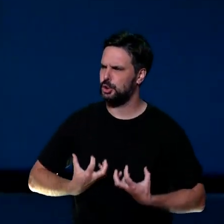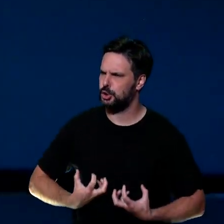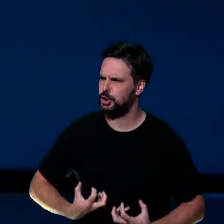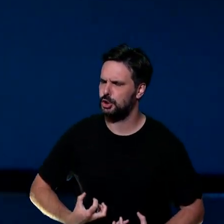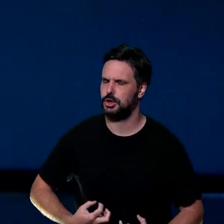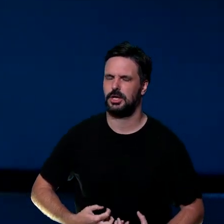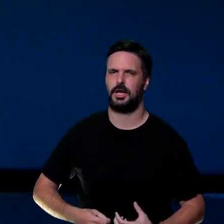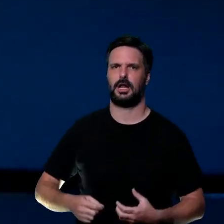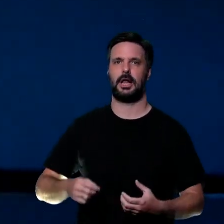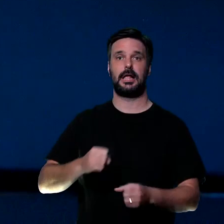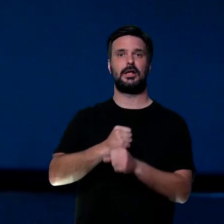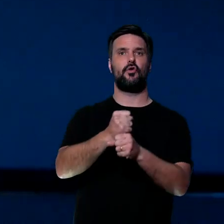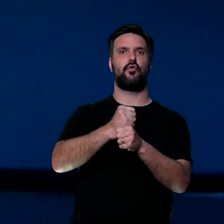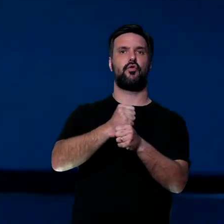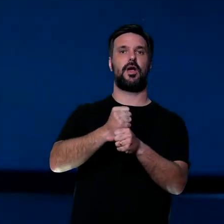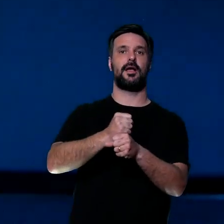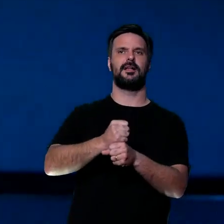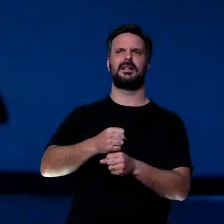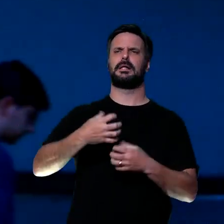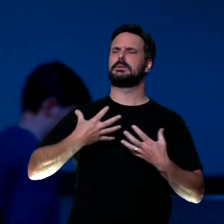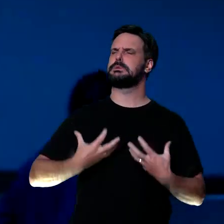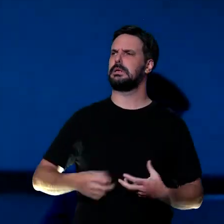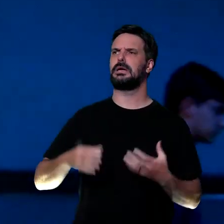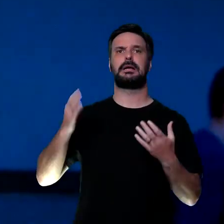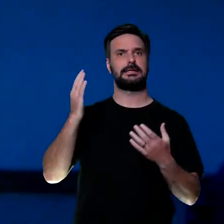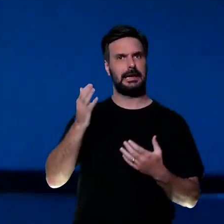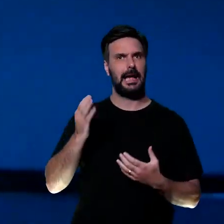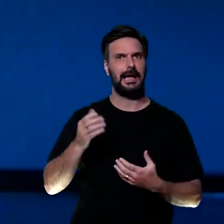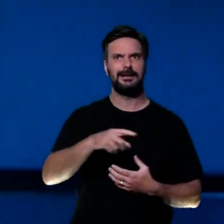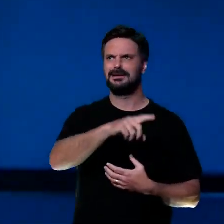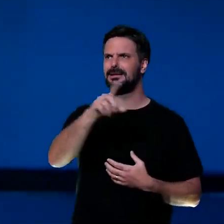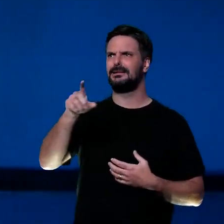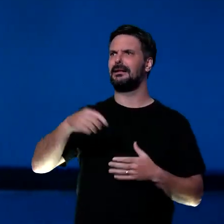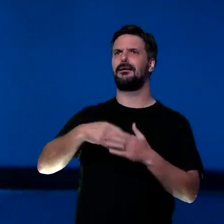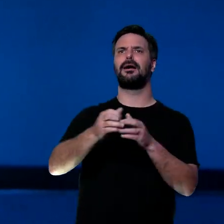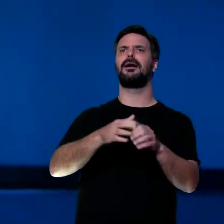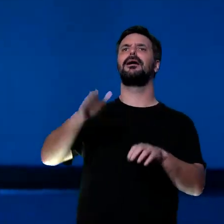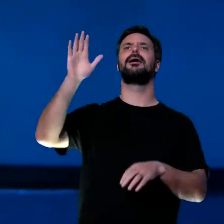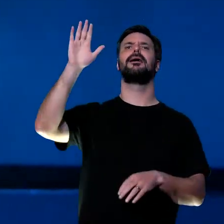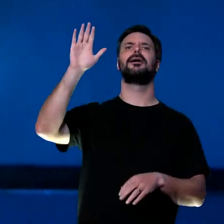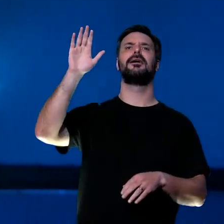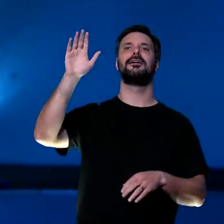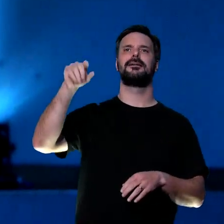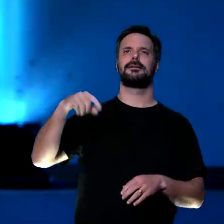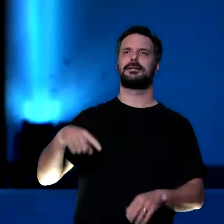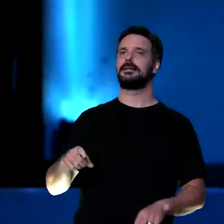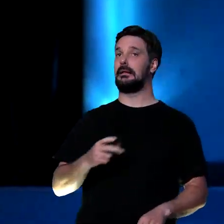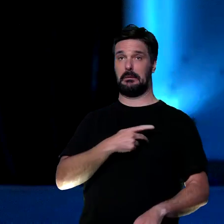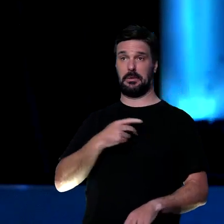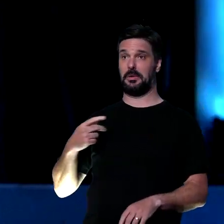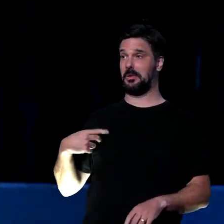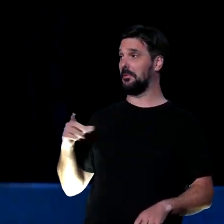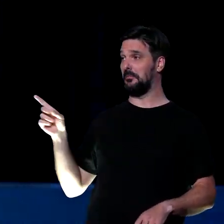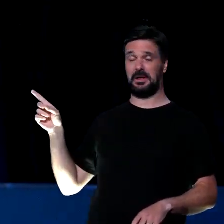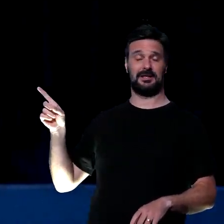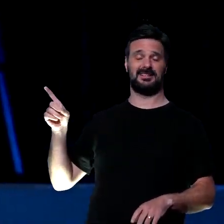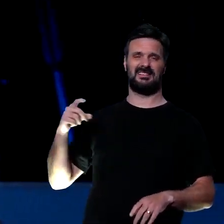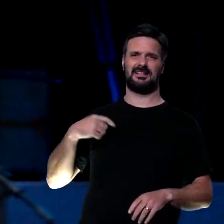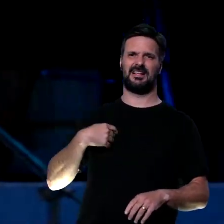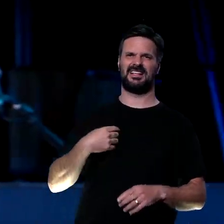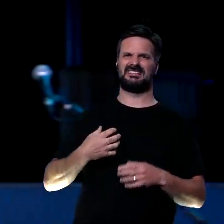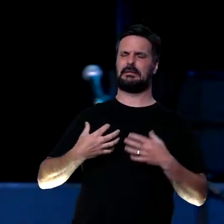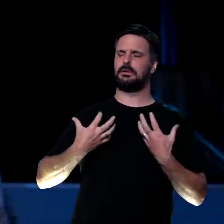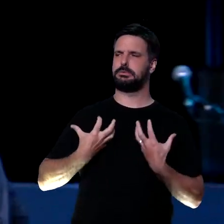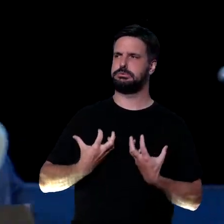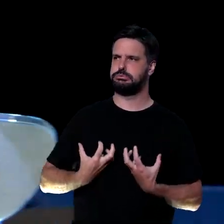ano já? Levanta a mão aí. Tá cansado um pouco? Um pouco cansado? Levanta a mão. Só isso de canseira? Pois é, eu já tô igual algumas pessoas falam, tipo,